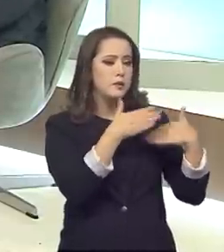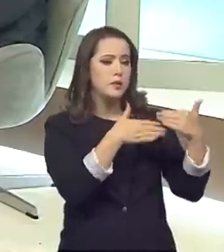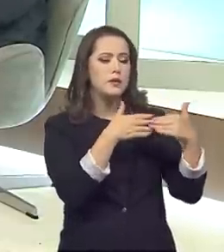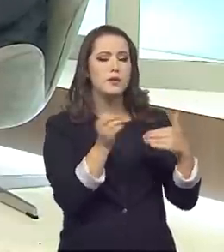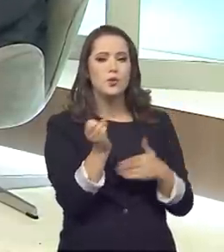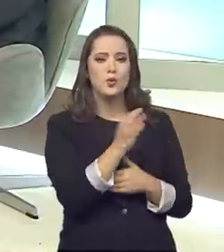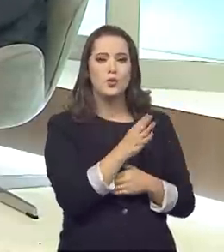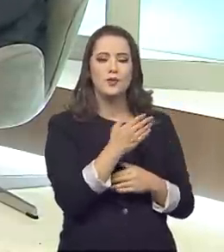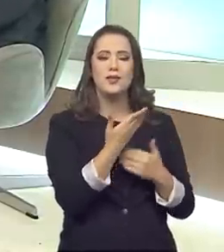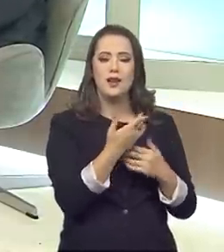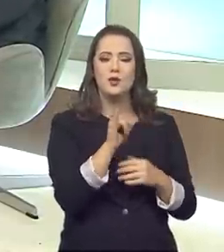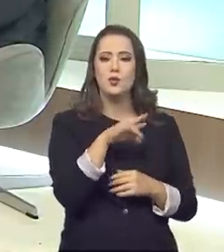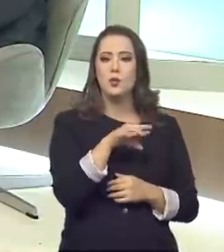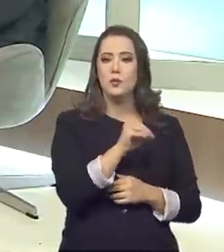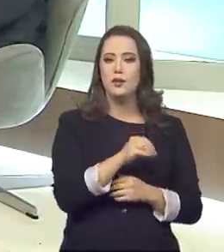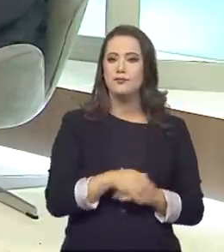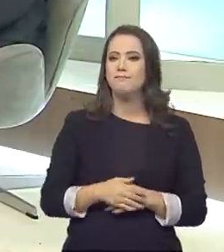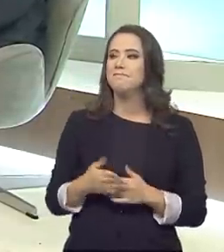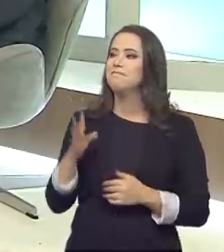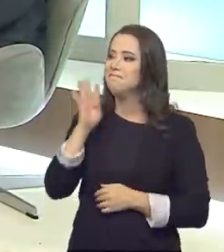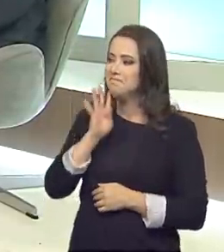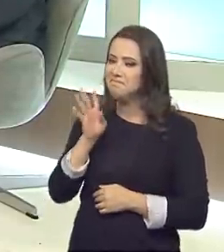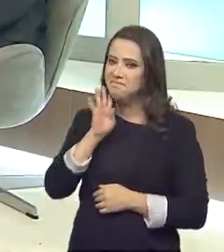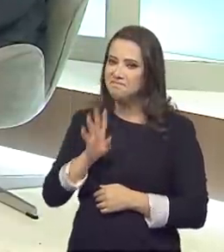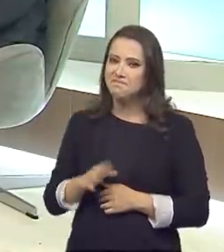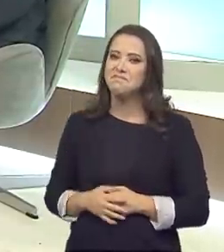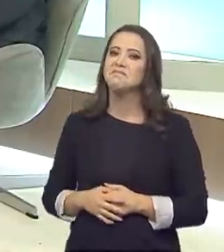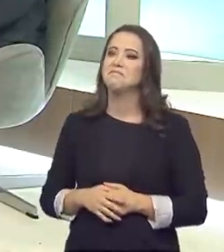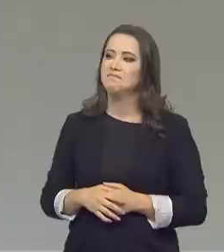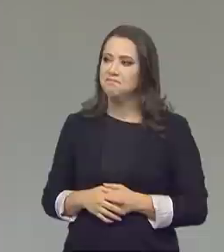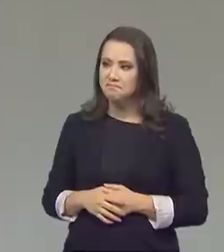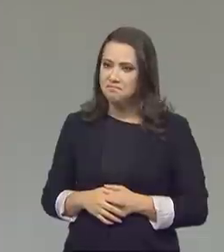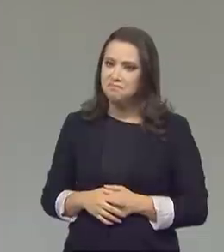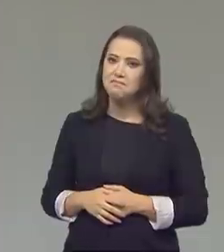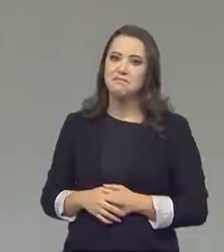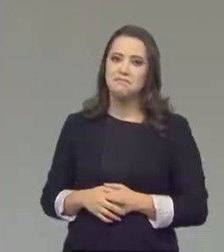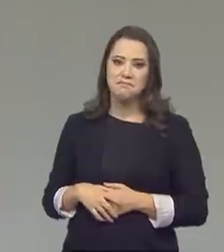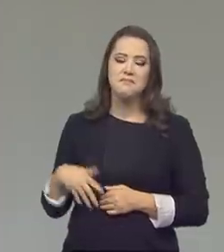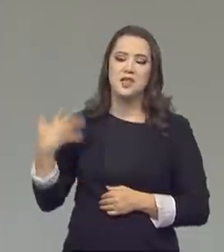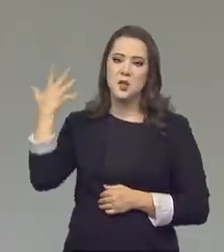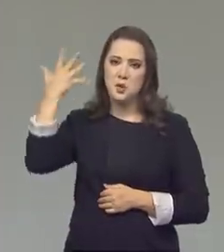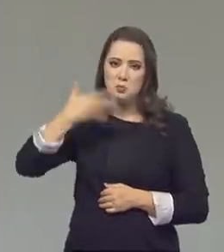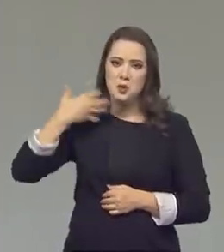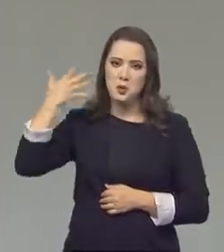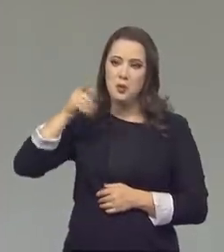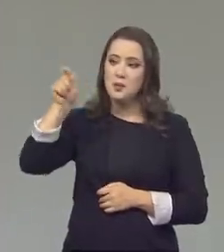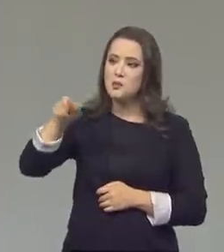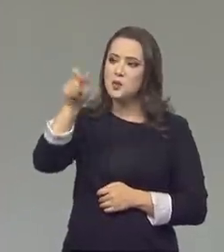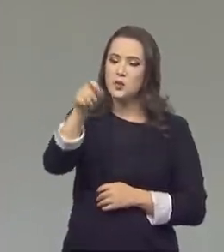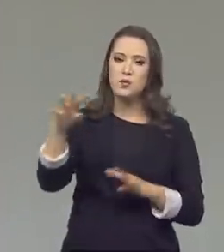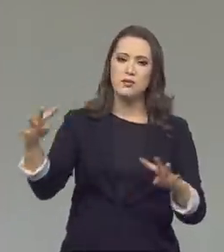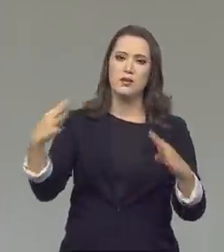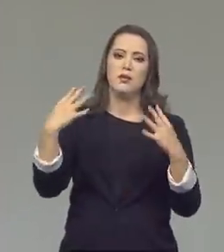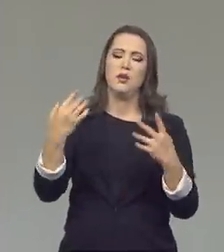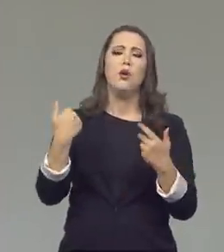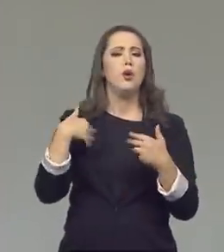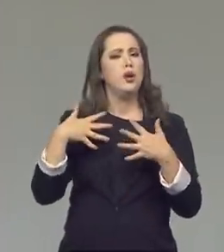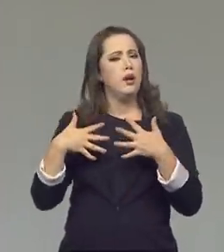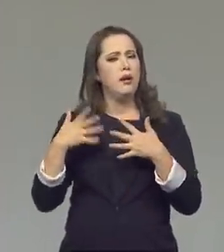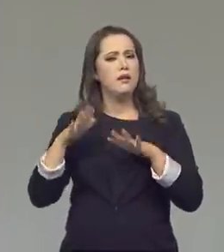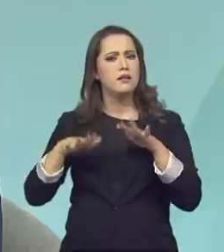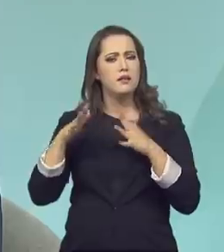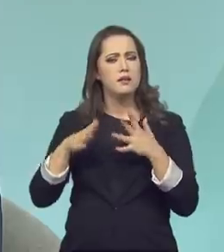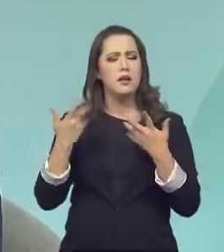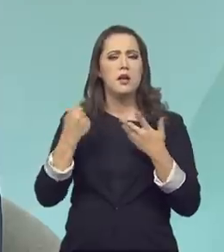modernização do inmetro. Muito legal, presidente. Muito bacana. Esclarecer um pouco para o telespectador a complexidade do